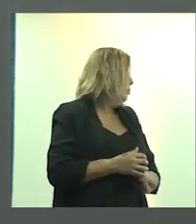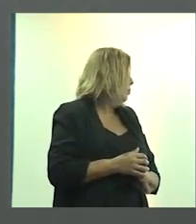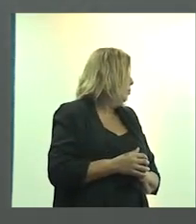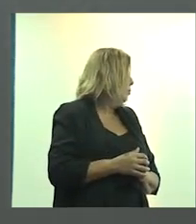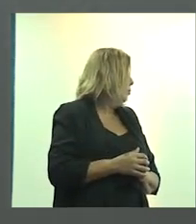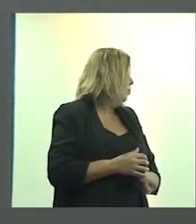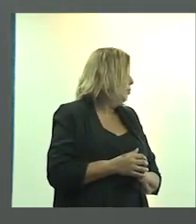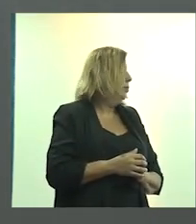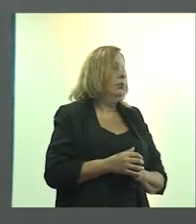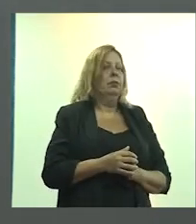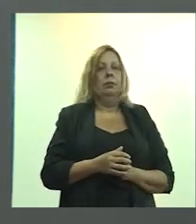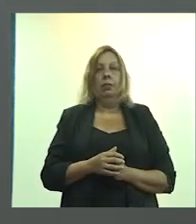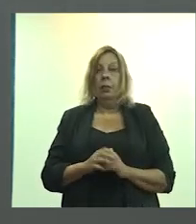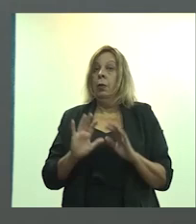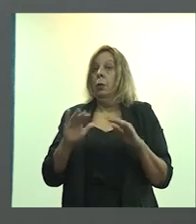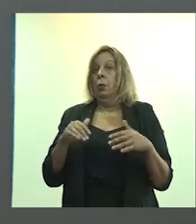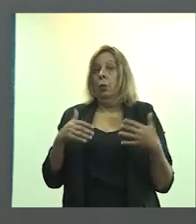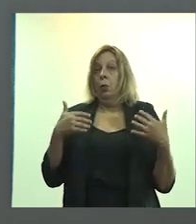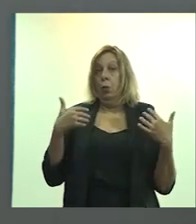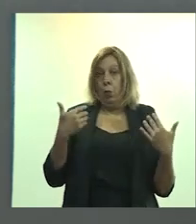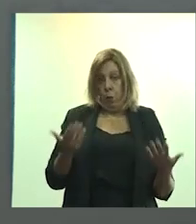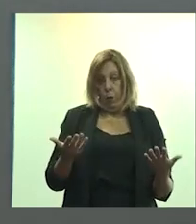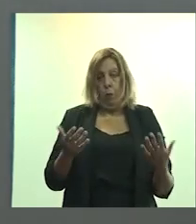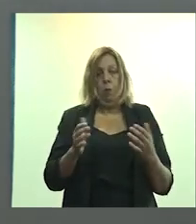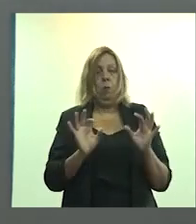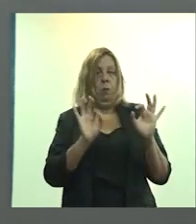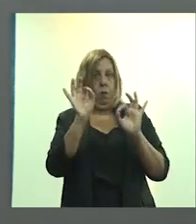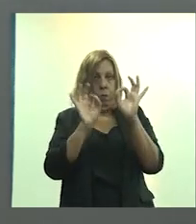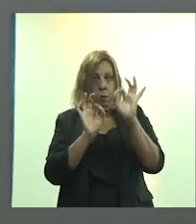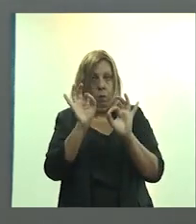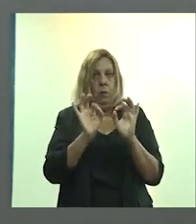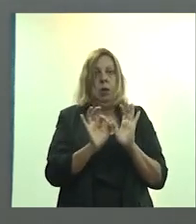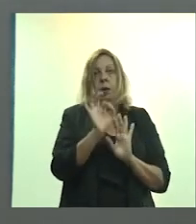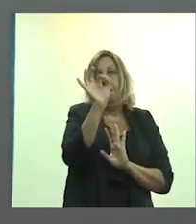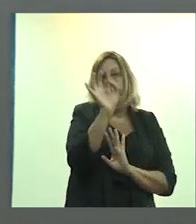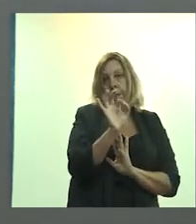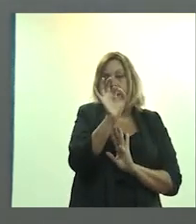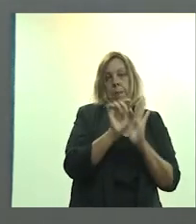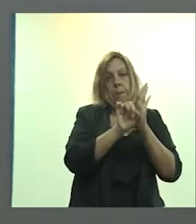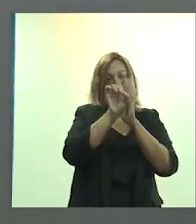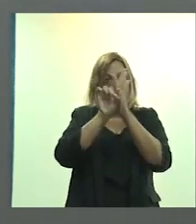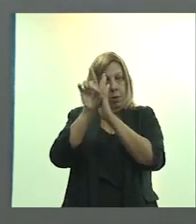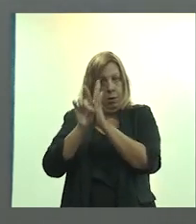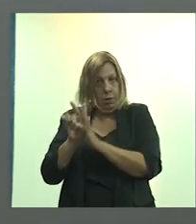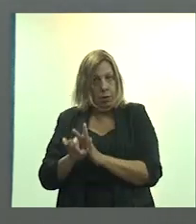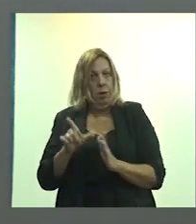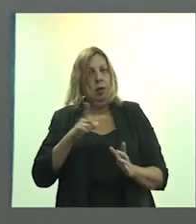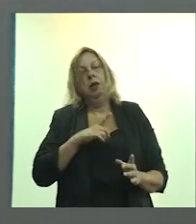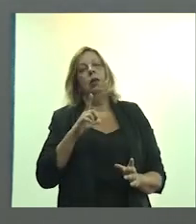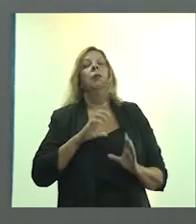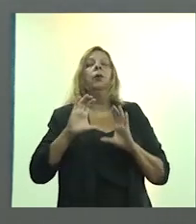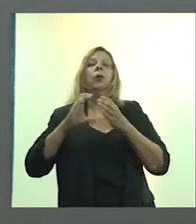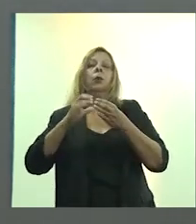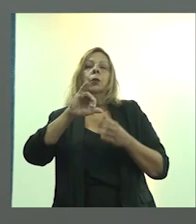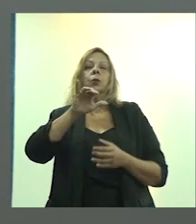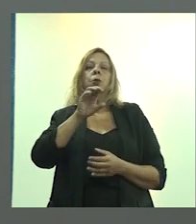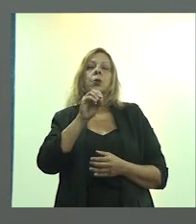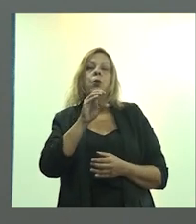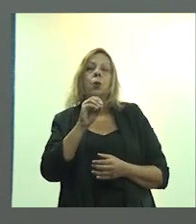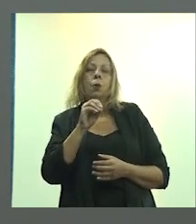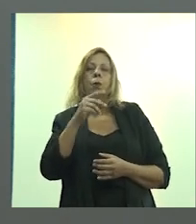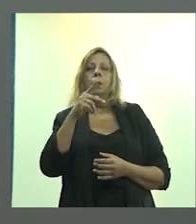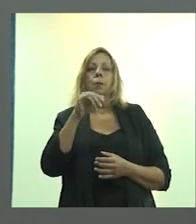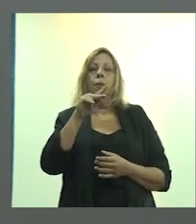Qual é a condição, quem pesquisa isso é a Fundação João Pinheiro, que também está presente aqui no evento,